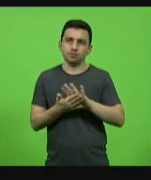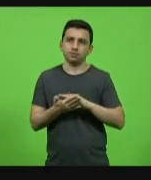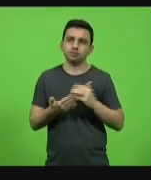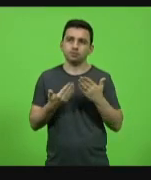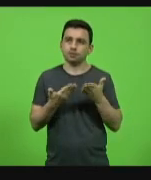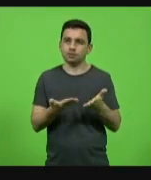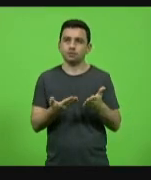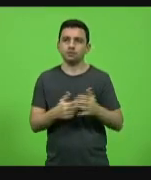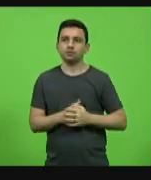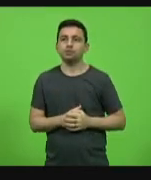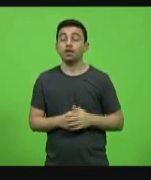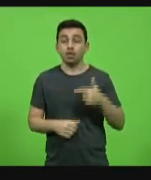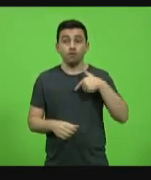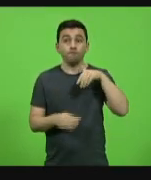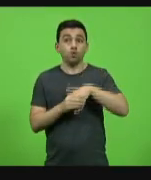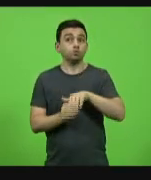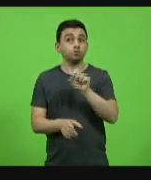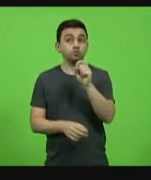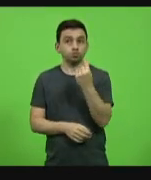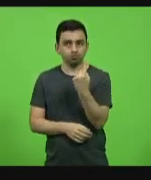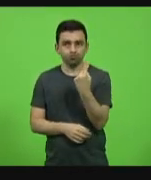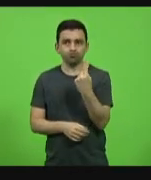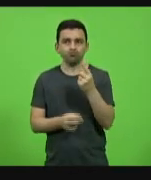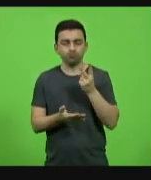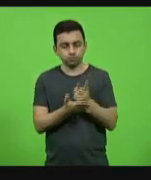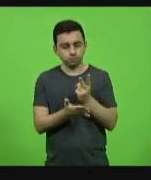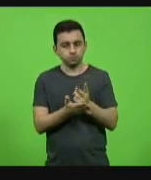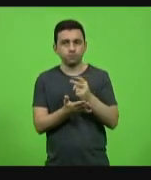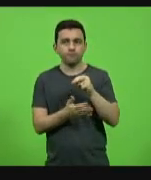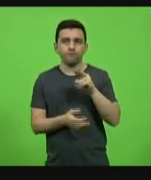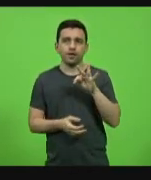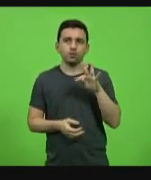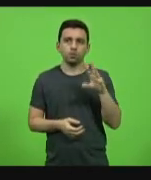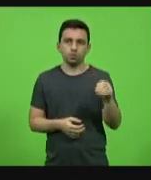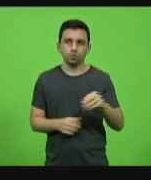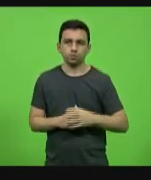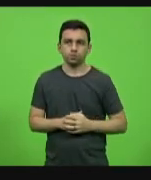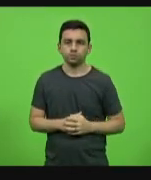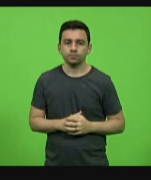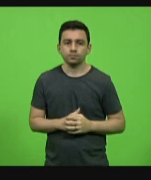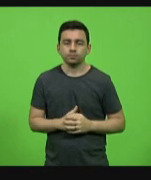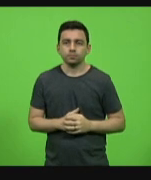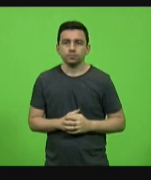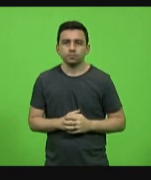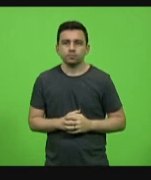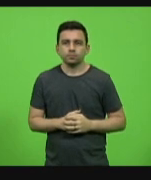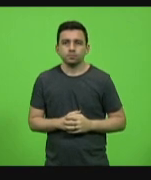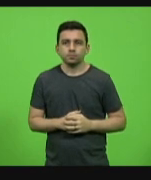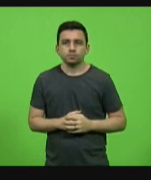dita. Então, eu voto um pela manutenção do veto. O painel está aberto, vamos à votação.